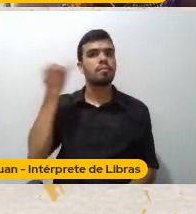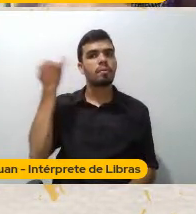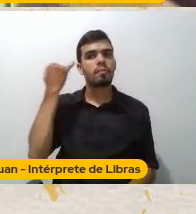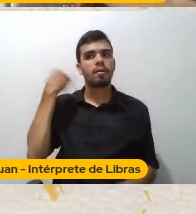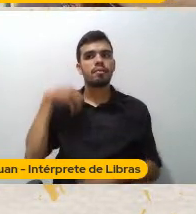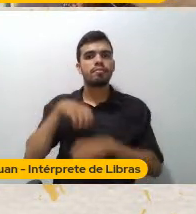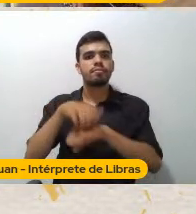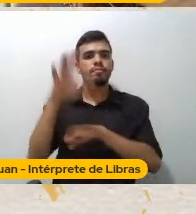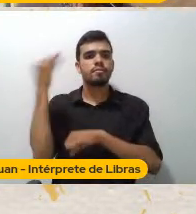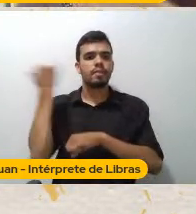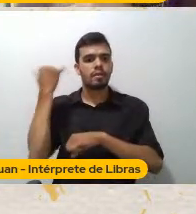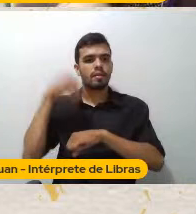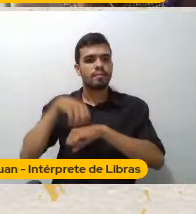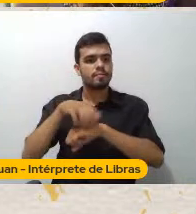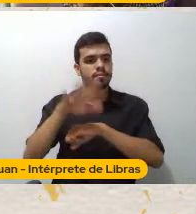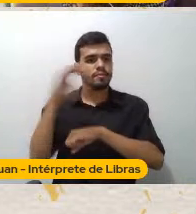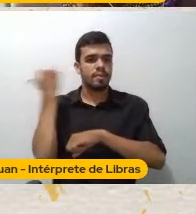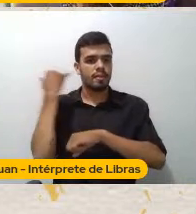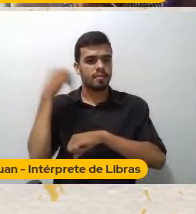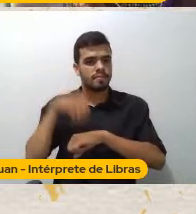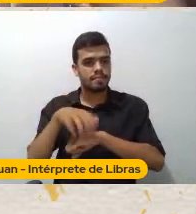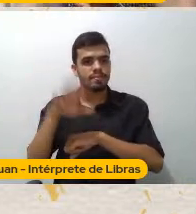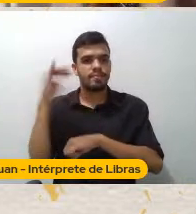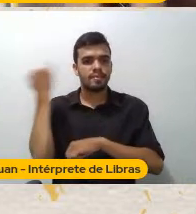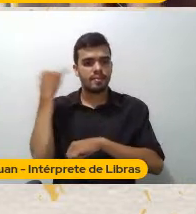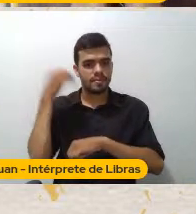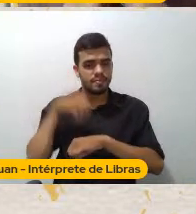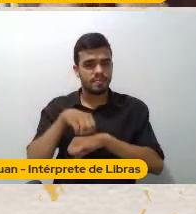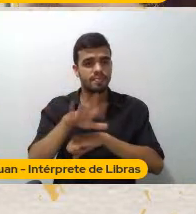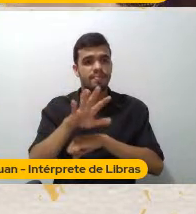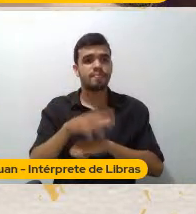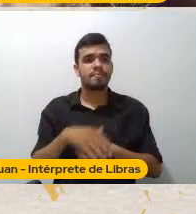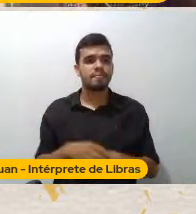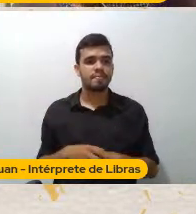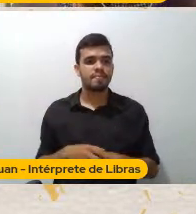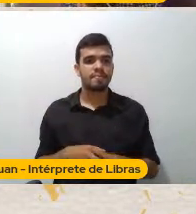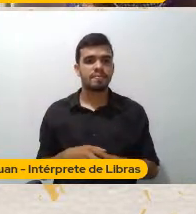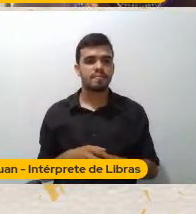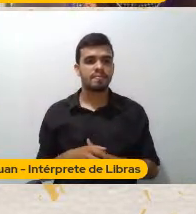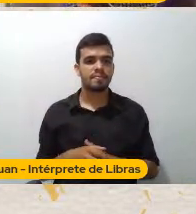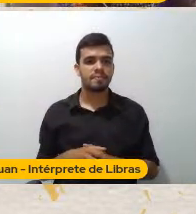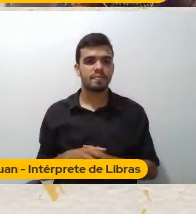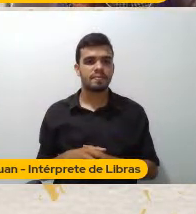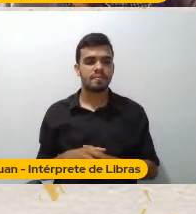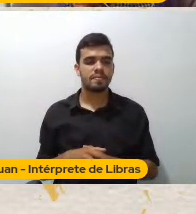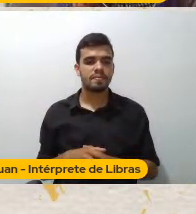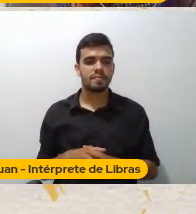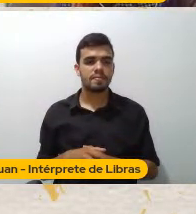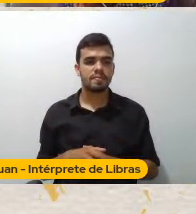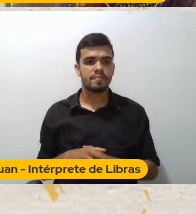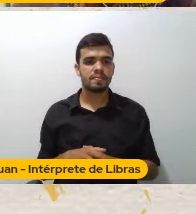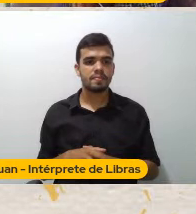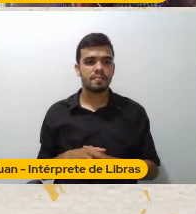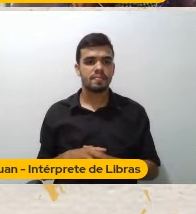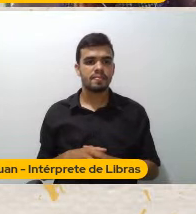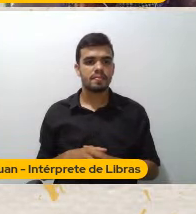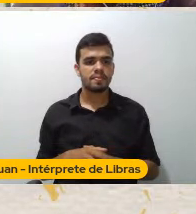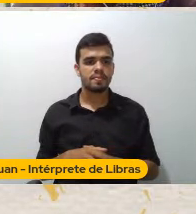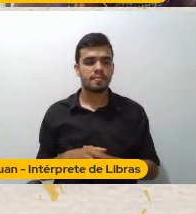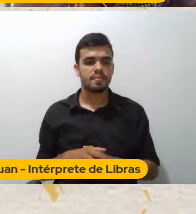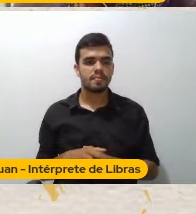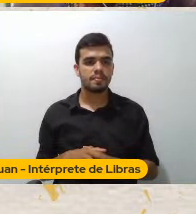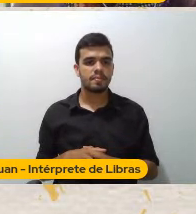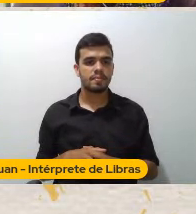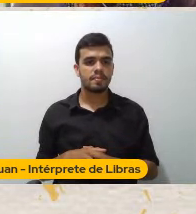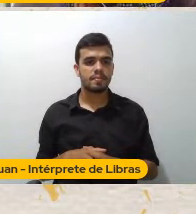estruturação simbólica E é isso, gente Que é perverso Eu estou com uma coceira Na risa Que eu estou com um rinite E isso que é Que